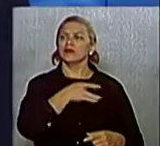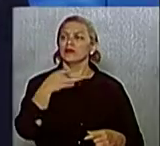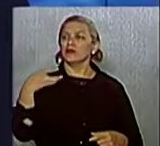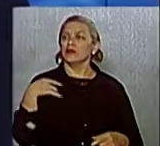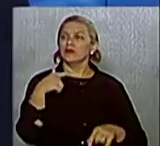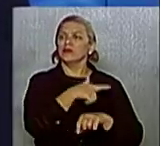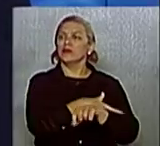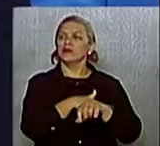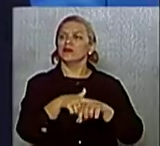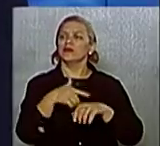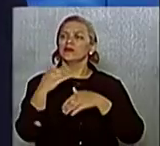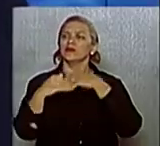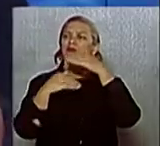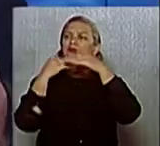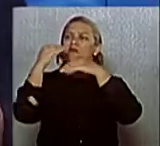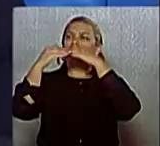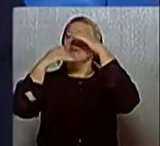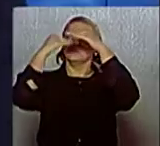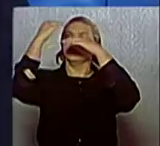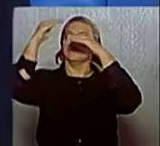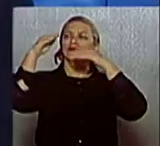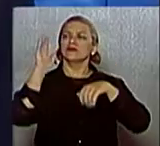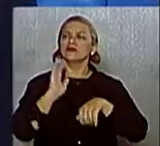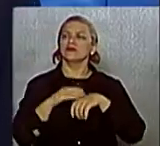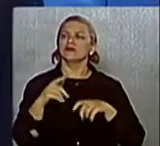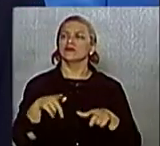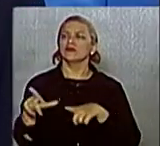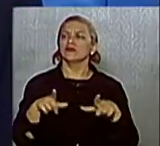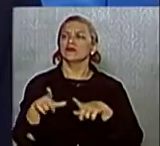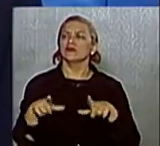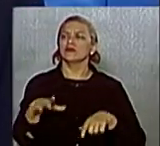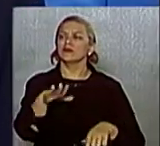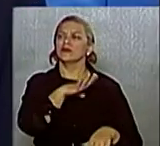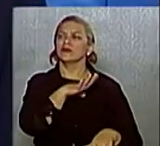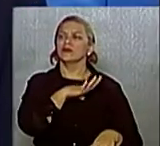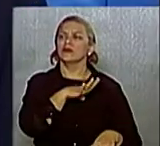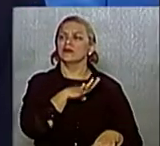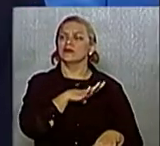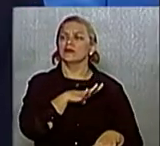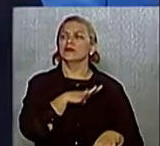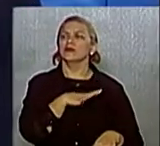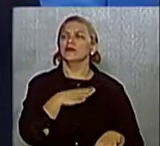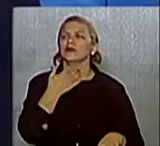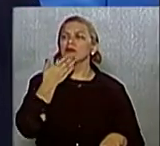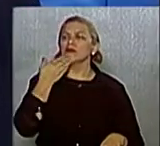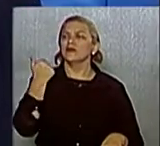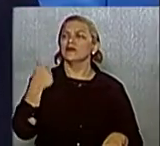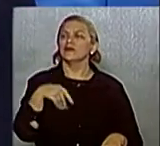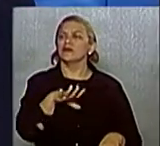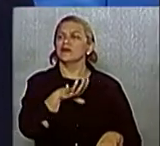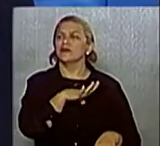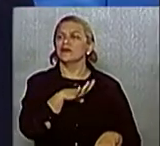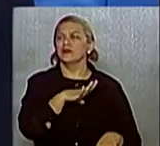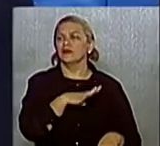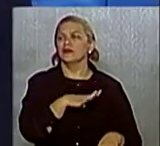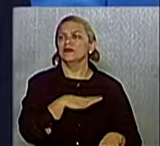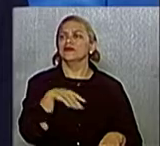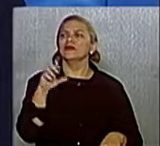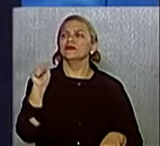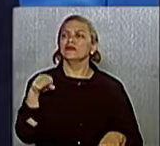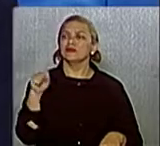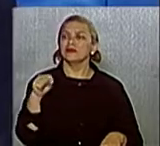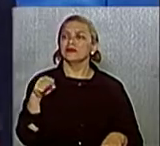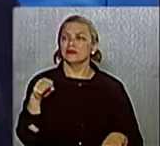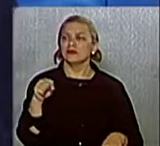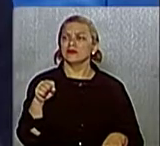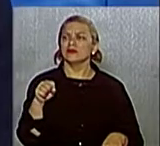infraestrutura, gerando mais empregos para a cidade, trazendo mais investimento para a cidade. Isso, sim, é você